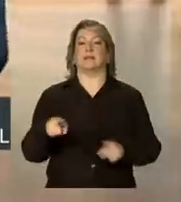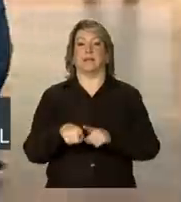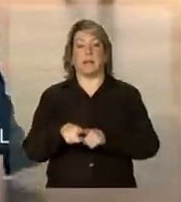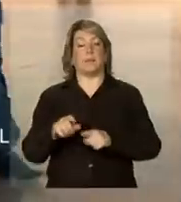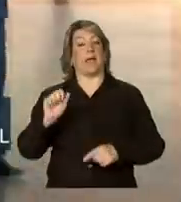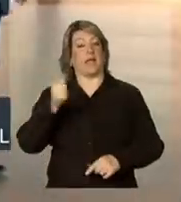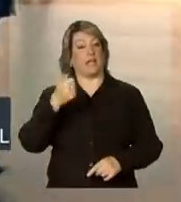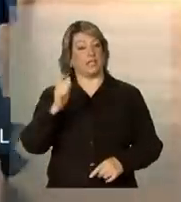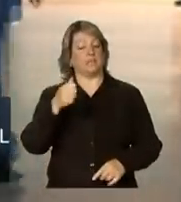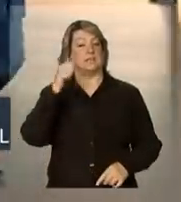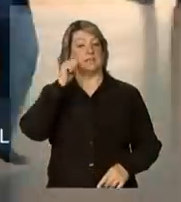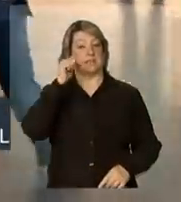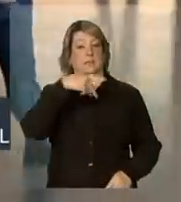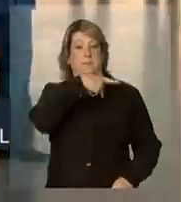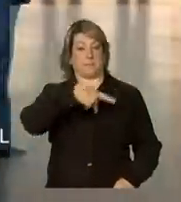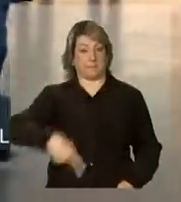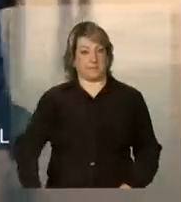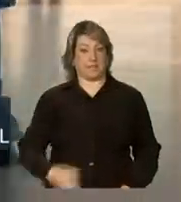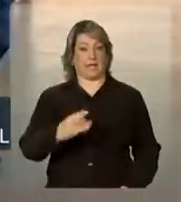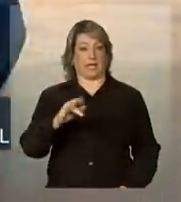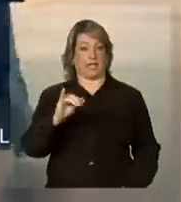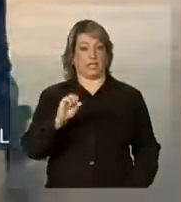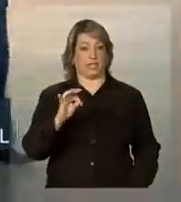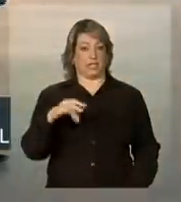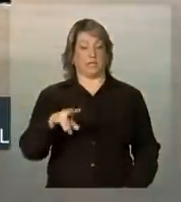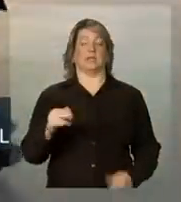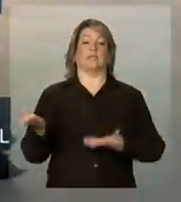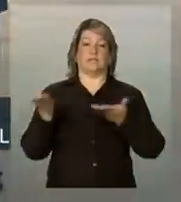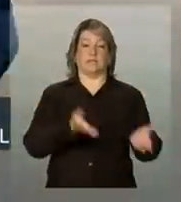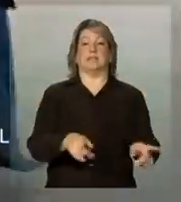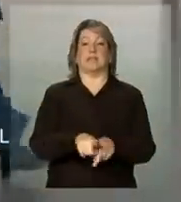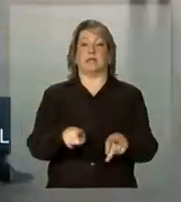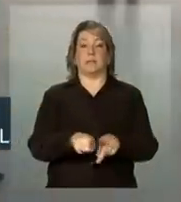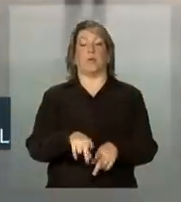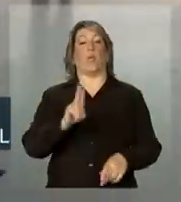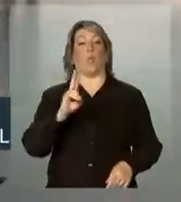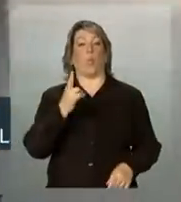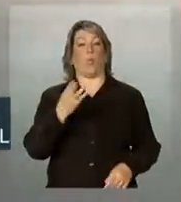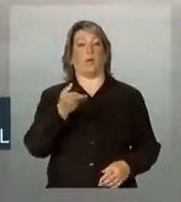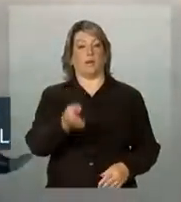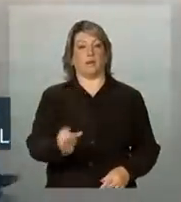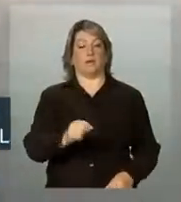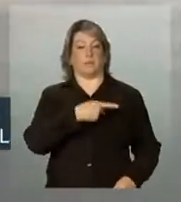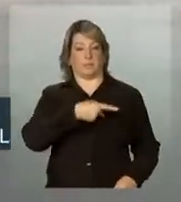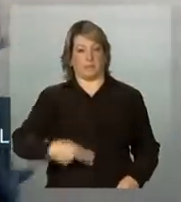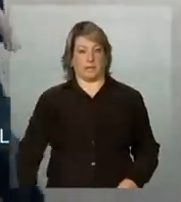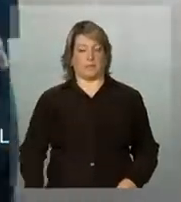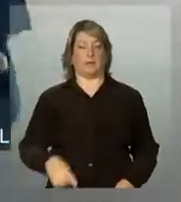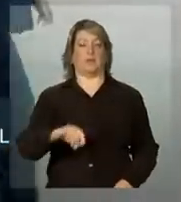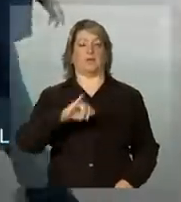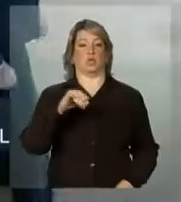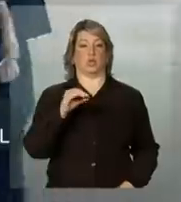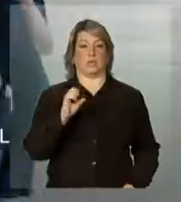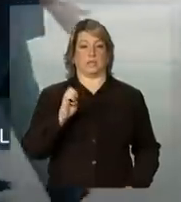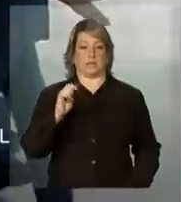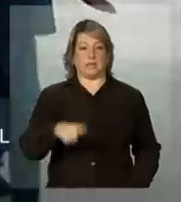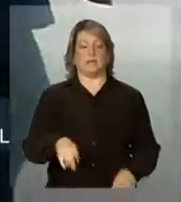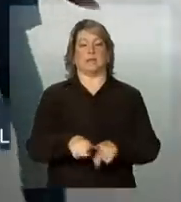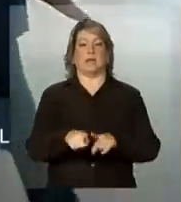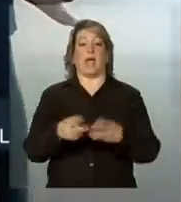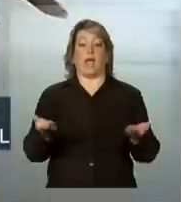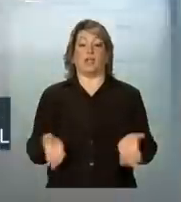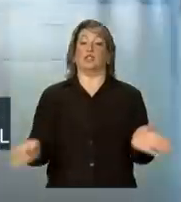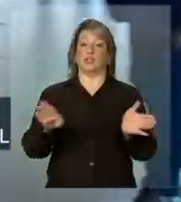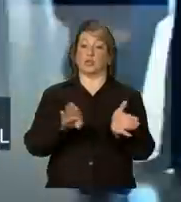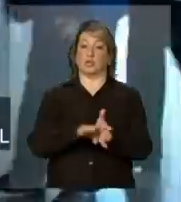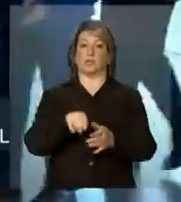será representada pela presidenta Cristina Kirchner, o Uruguai, pelo presidente José Mujica, que acaba de chegar então